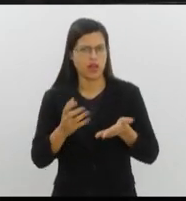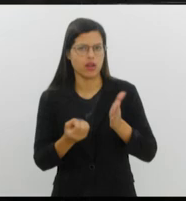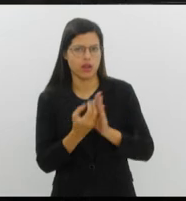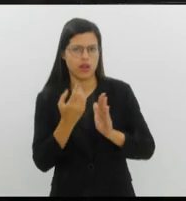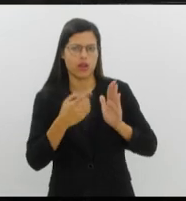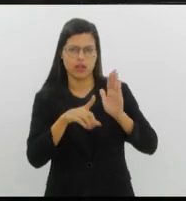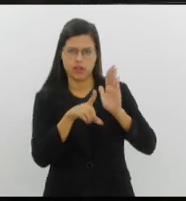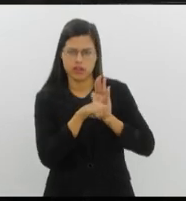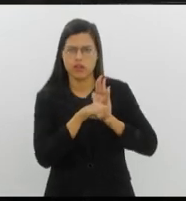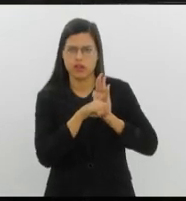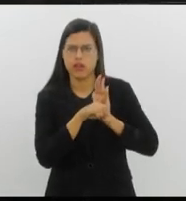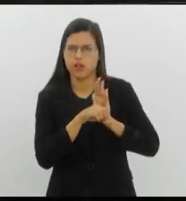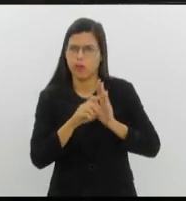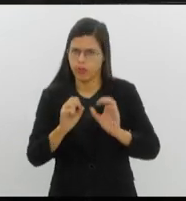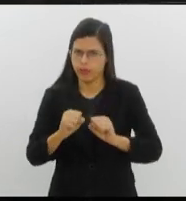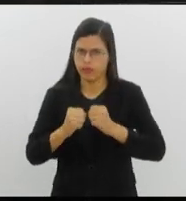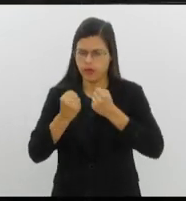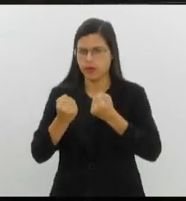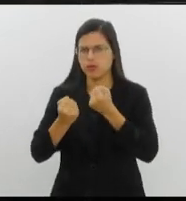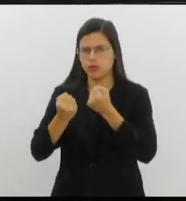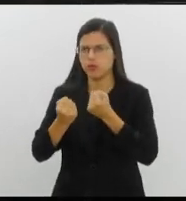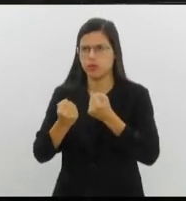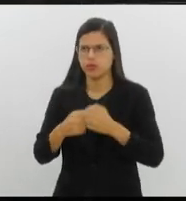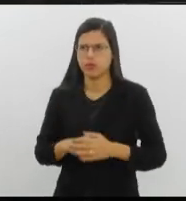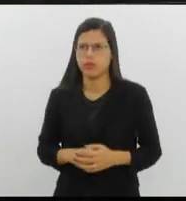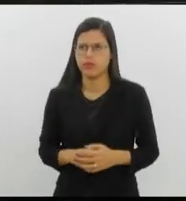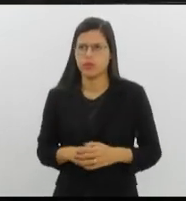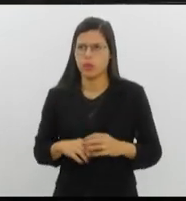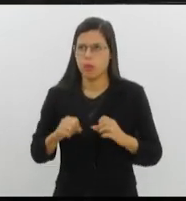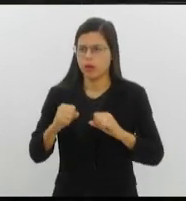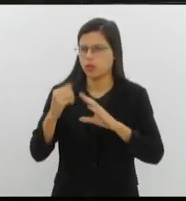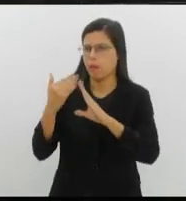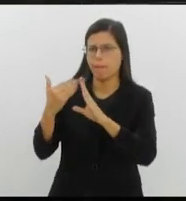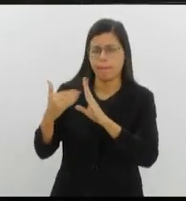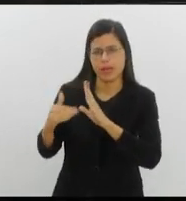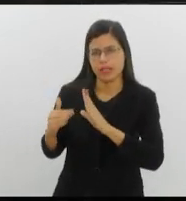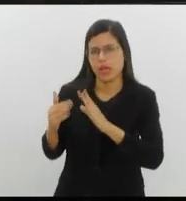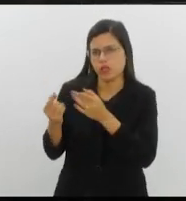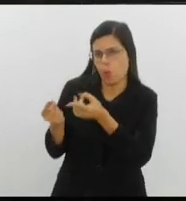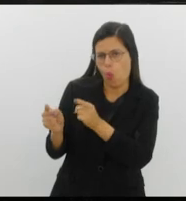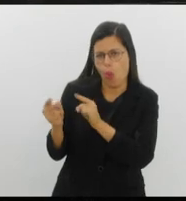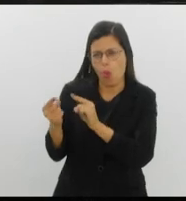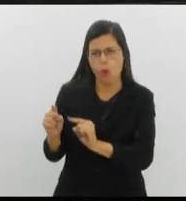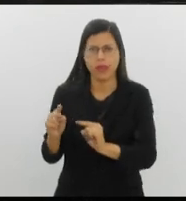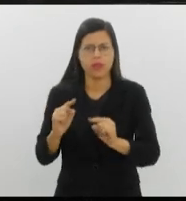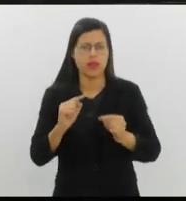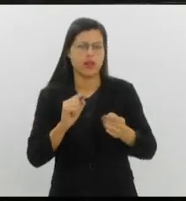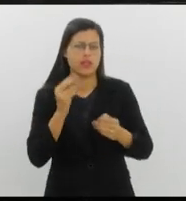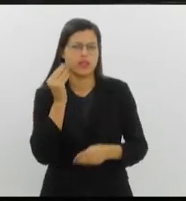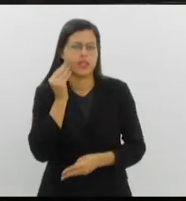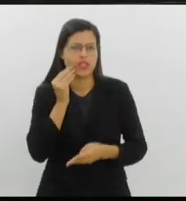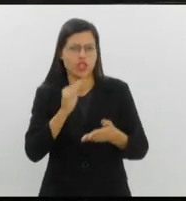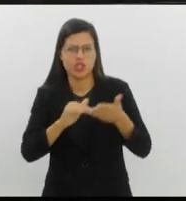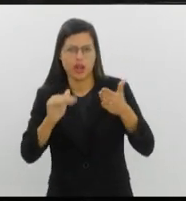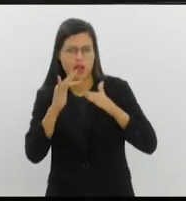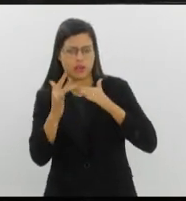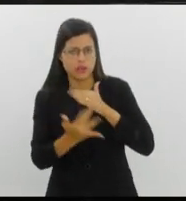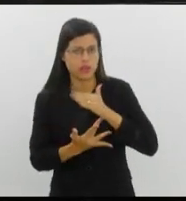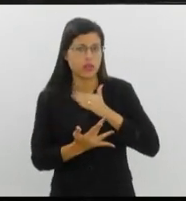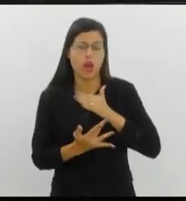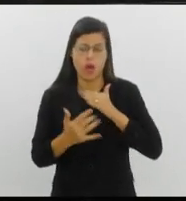Eu sou defensora. Custe o que custar. Pode mandar mensagem de ameaça. Pode tentar tirar meu perfil do ar. Eu não vou me calar.